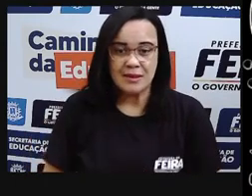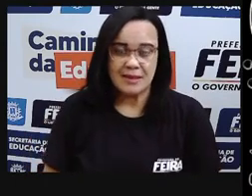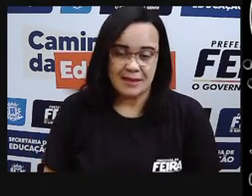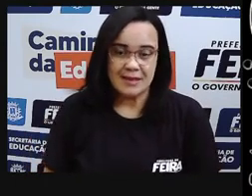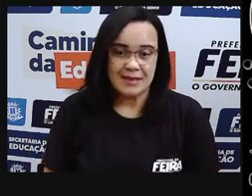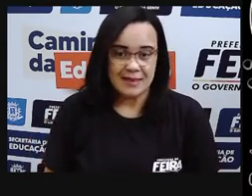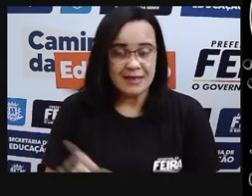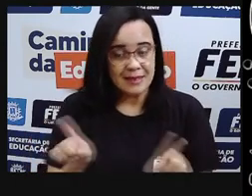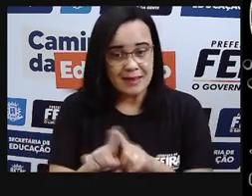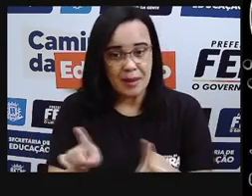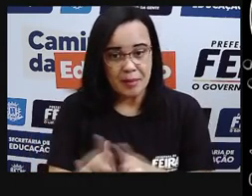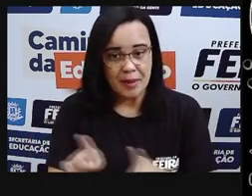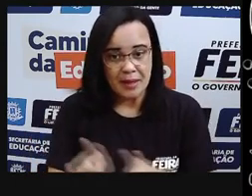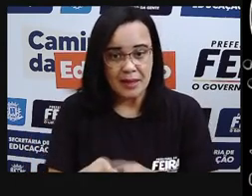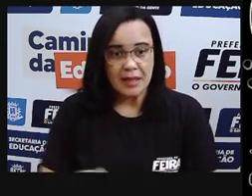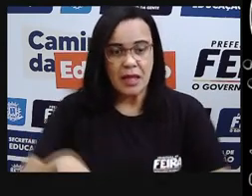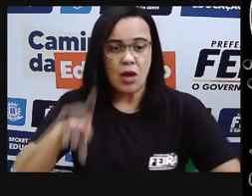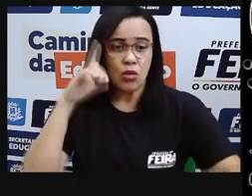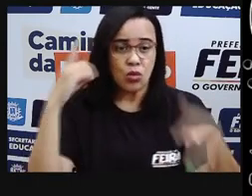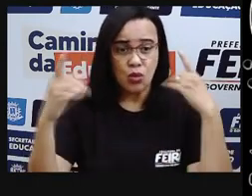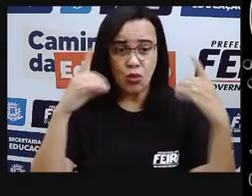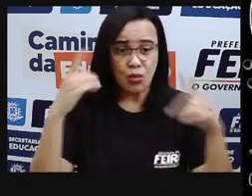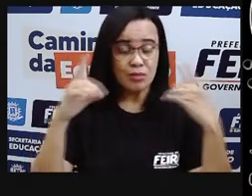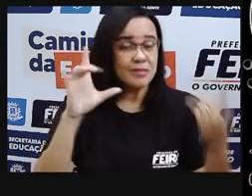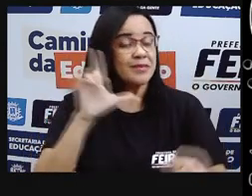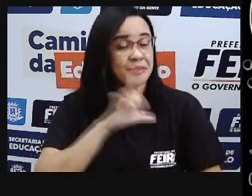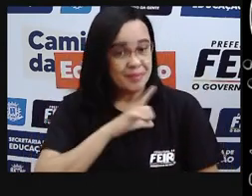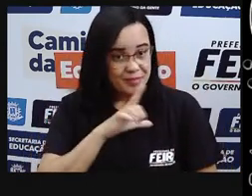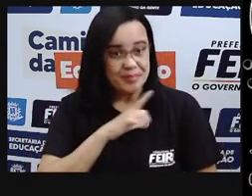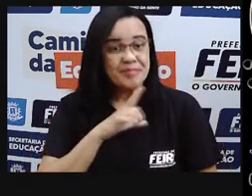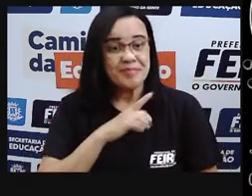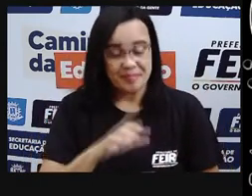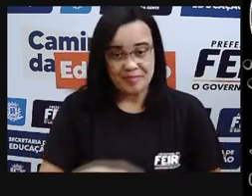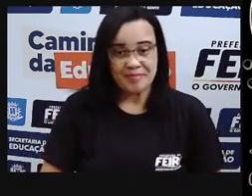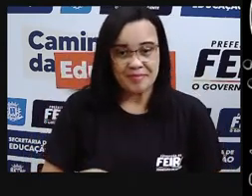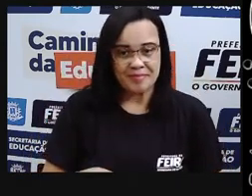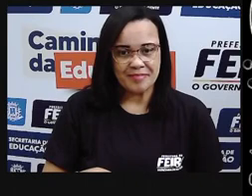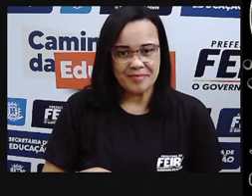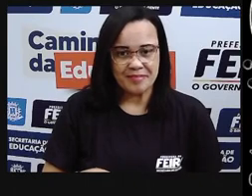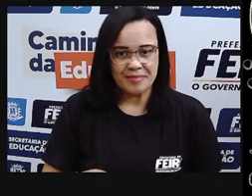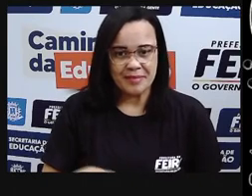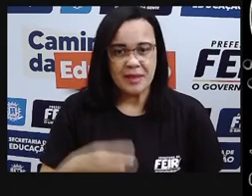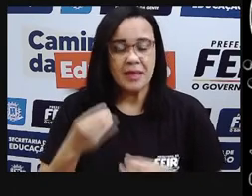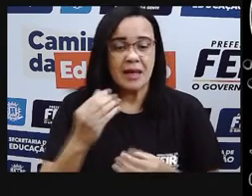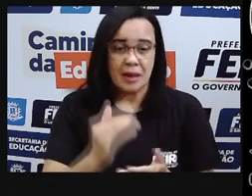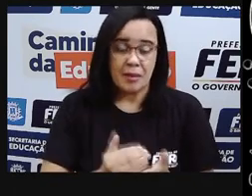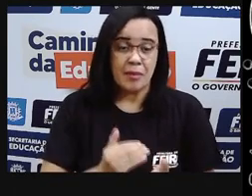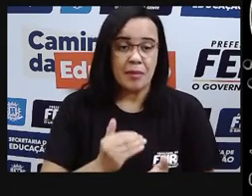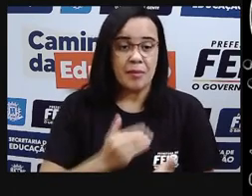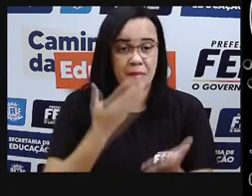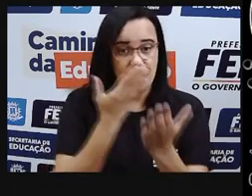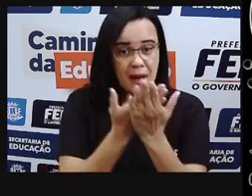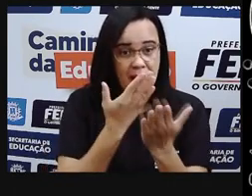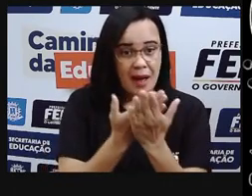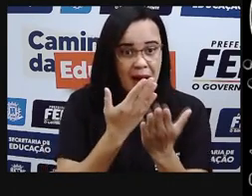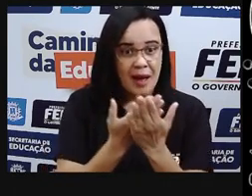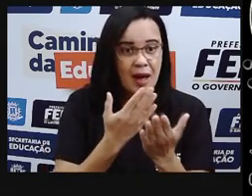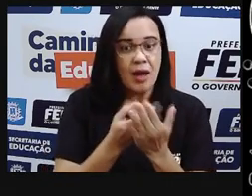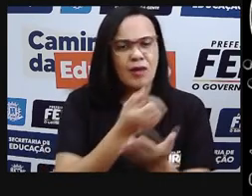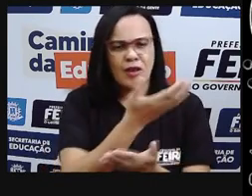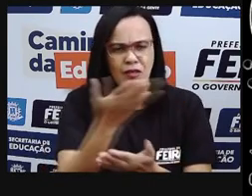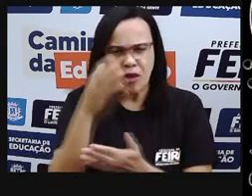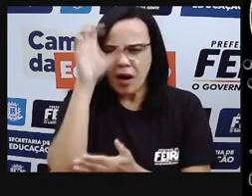tirar mais dúvidas e ficar curioso, como a Pró falou no início da nossa aula, né, aprimorar os seus